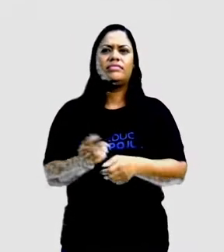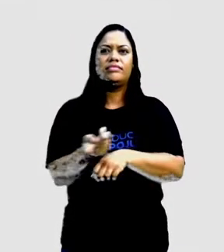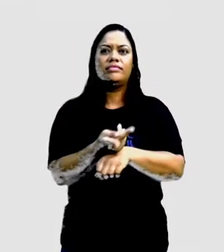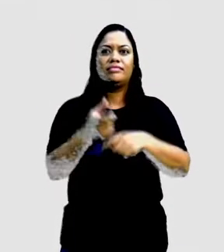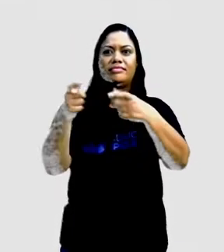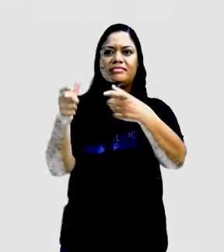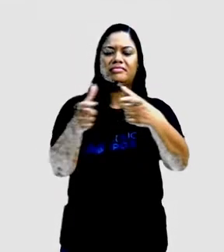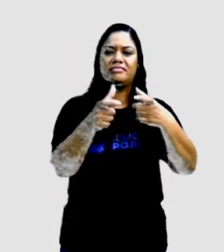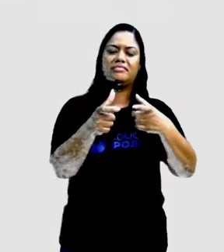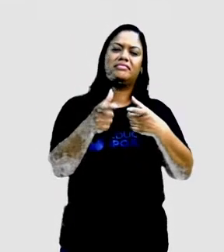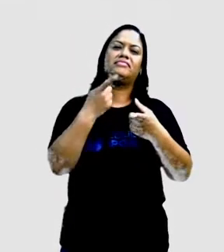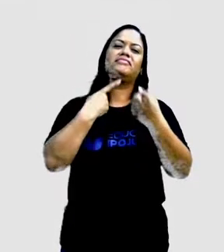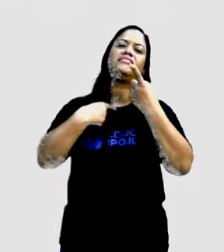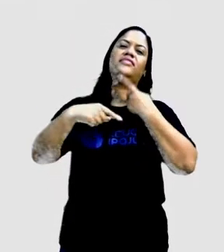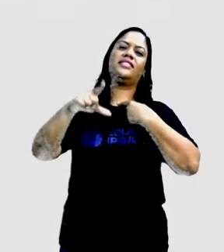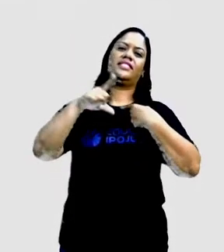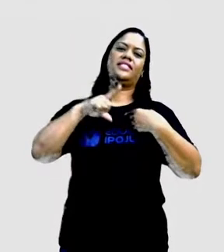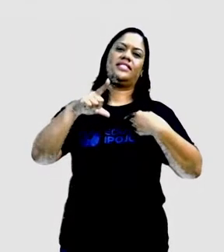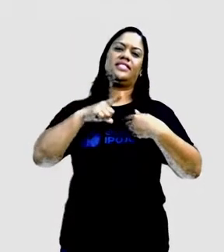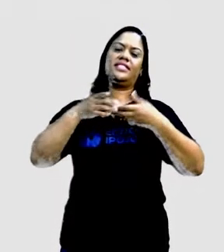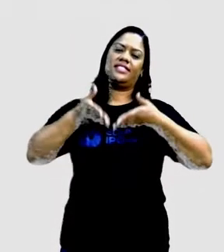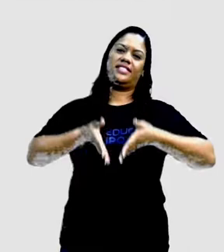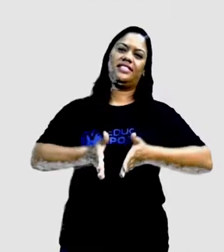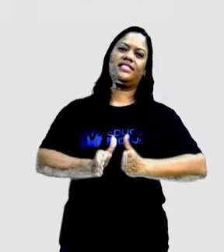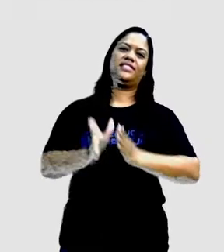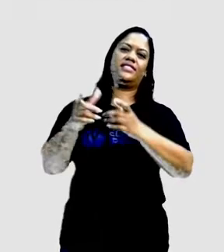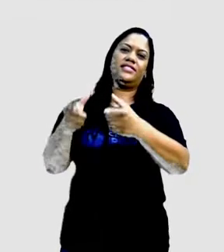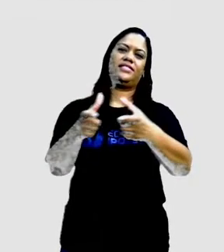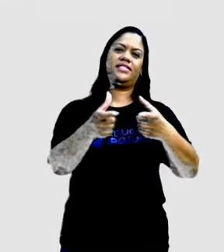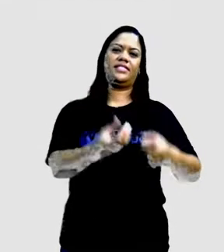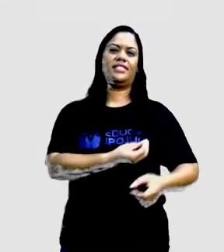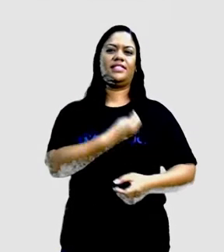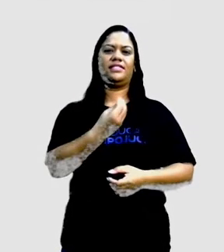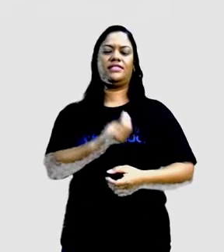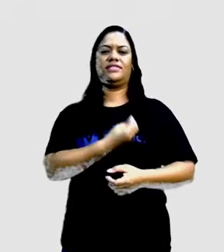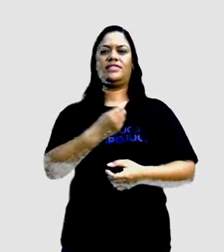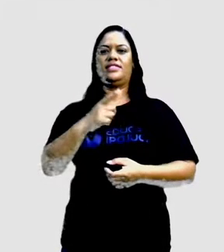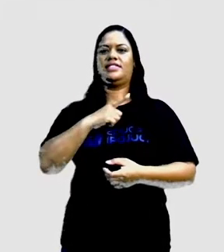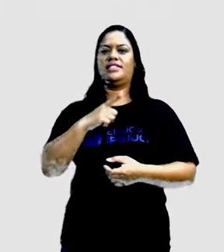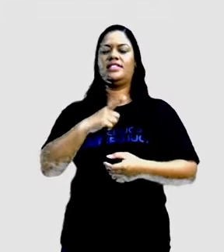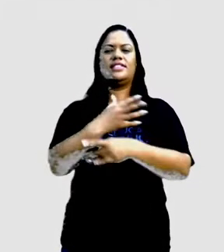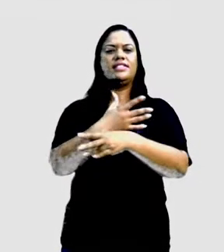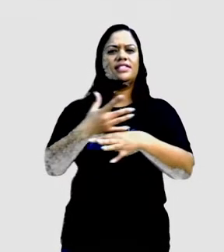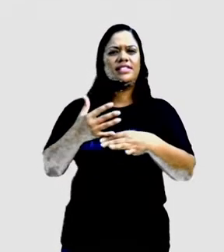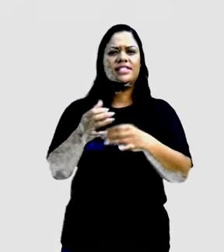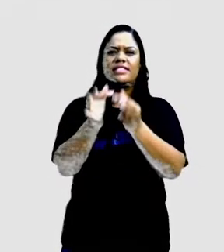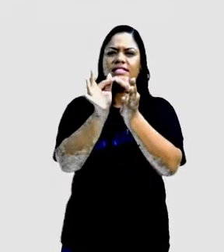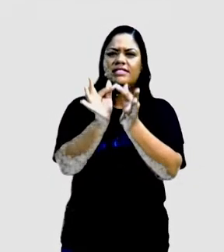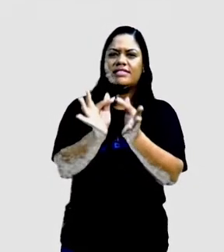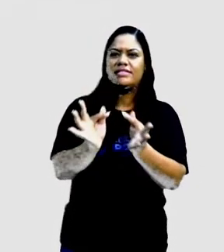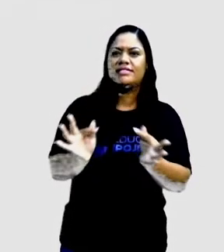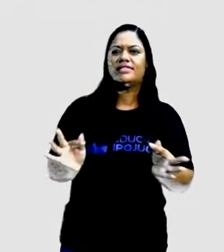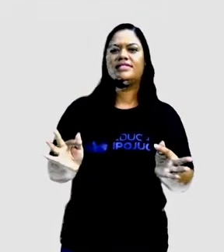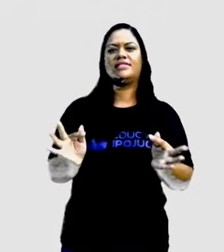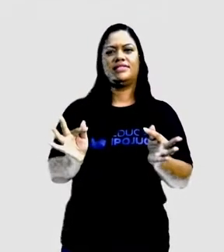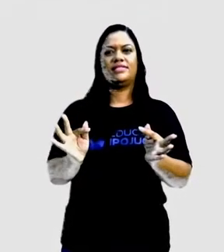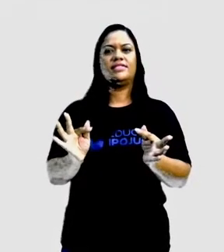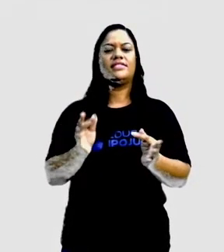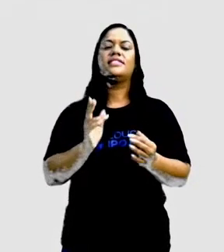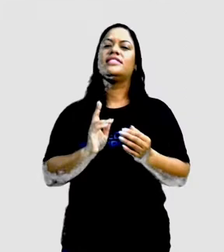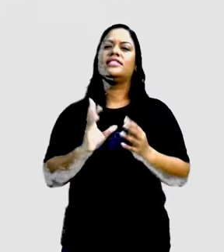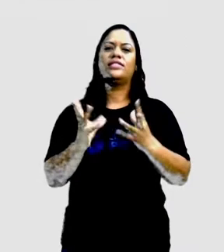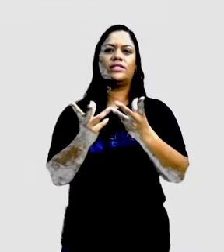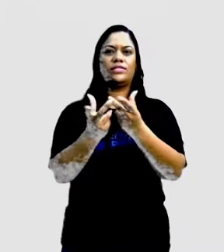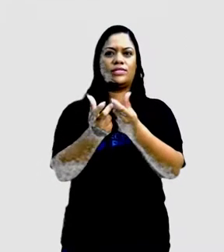Ah, quem me dera ter lá nascido. Lá toda a vida poder morar. Cidadezinha tão pequenina, que toda